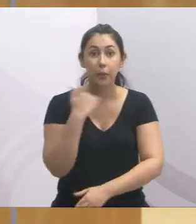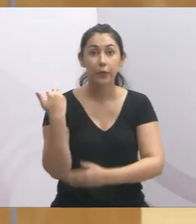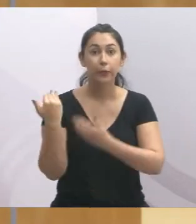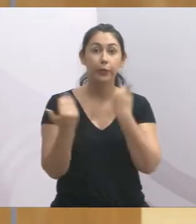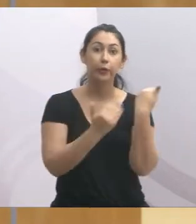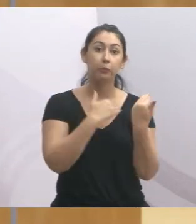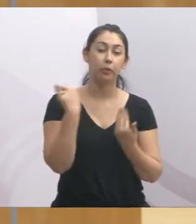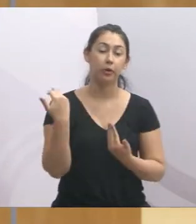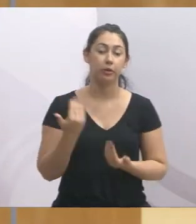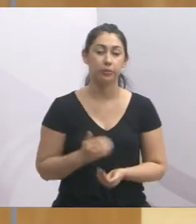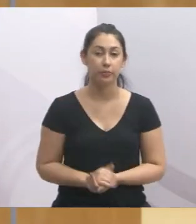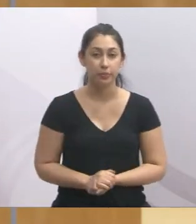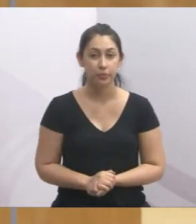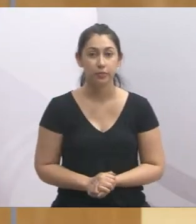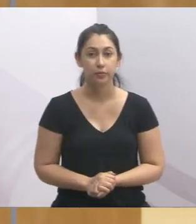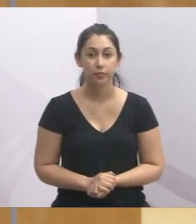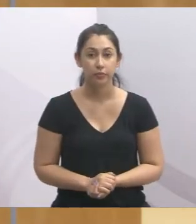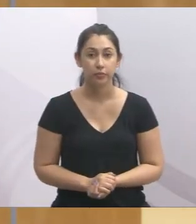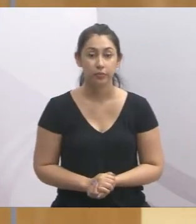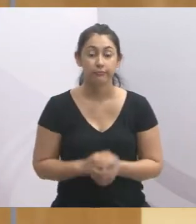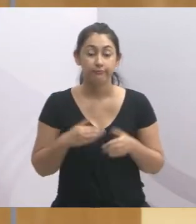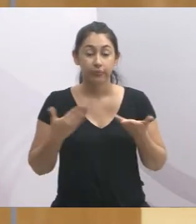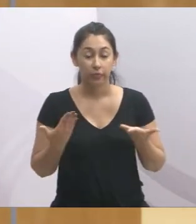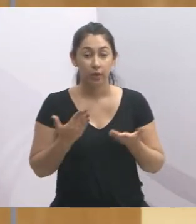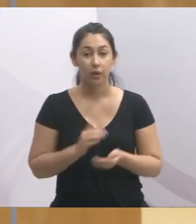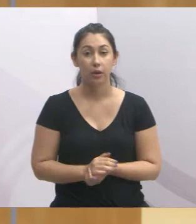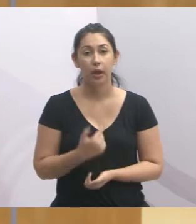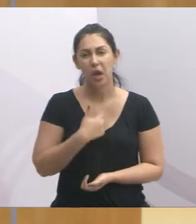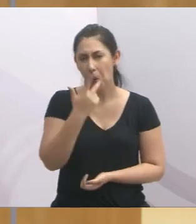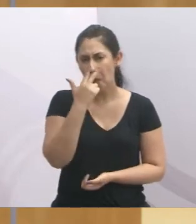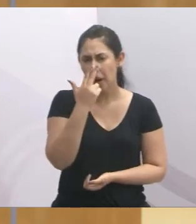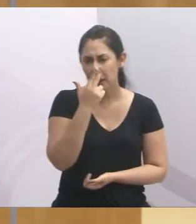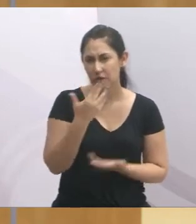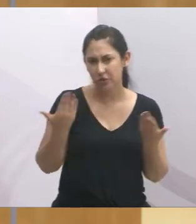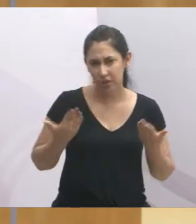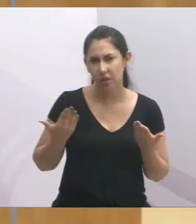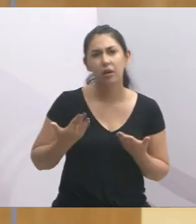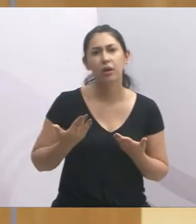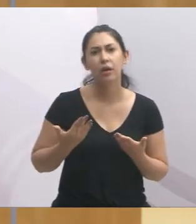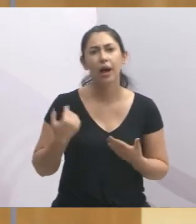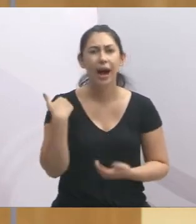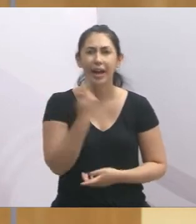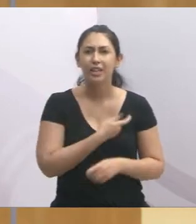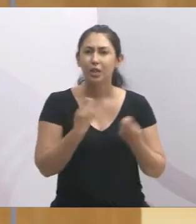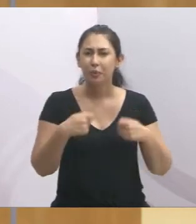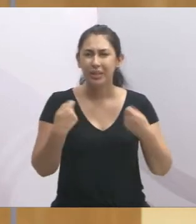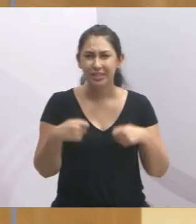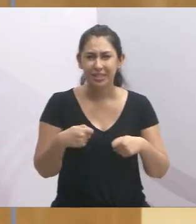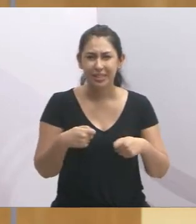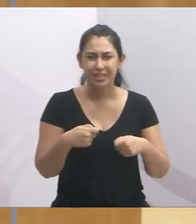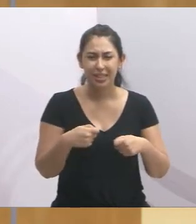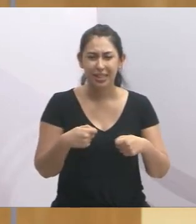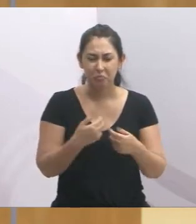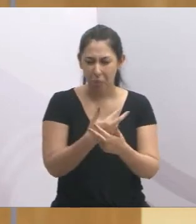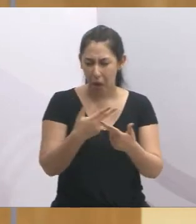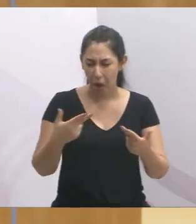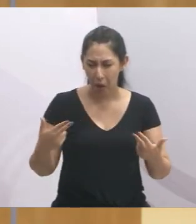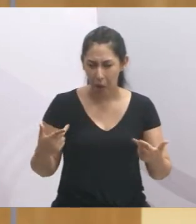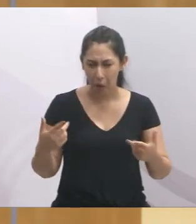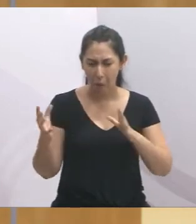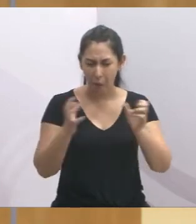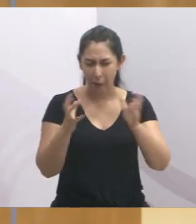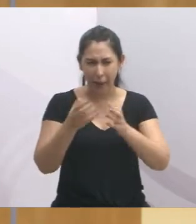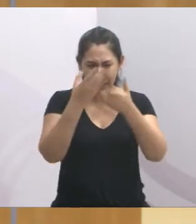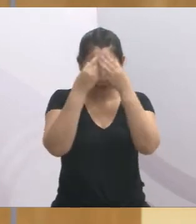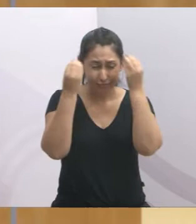falecendo aí. Então, eu acho que está na hora de esquecer tudo isso e fazer o que é melhor para o